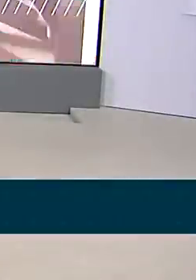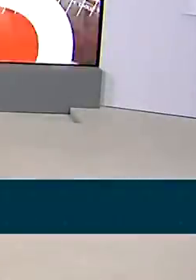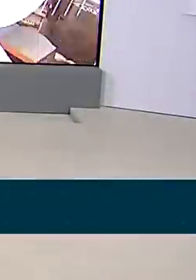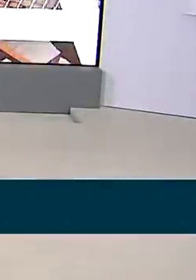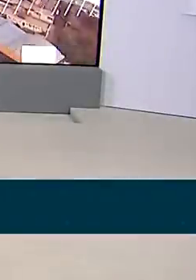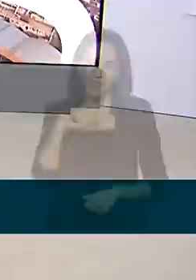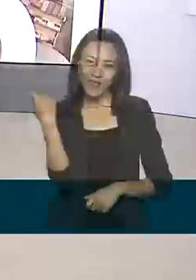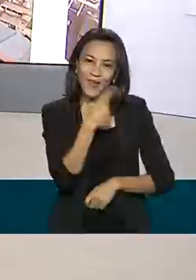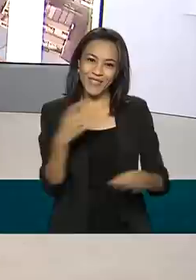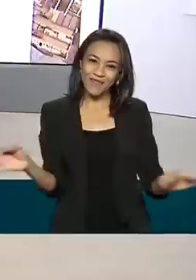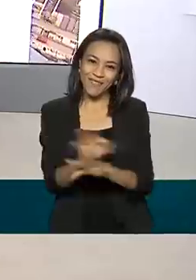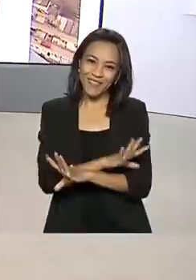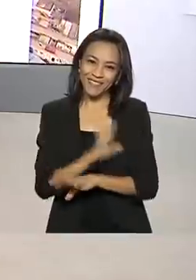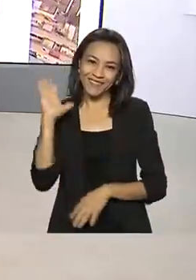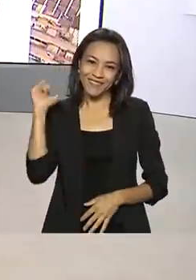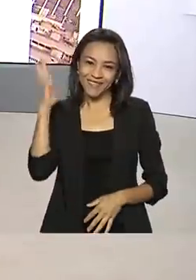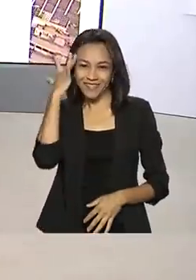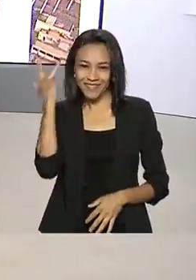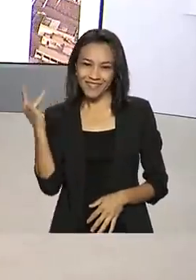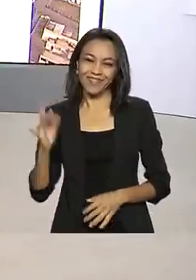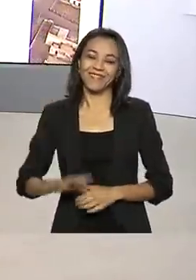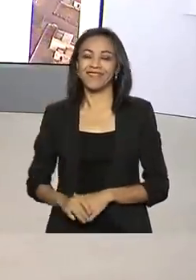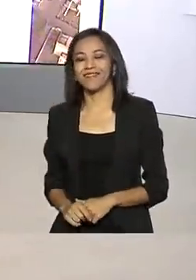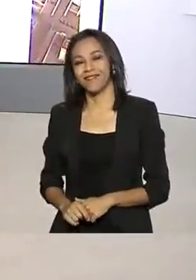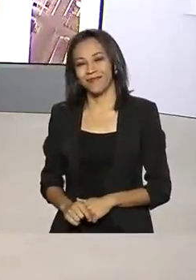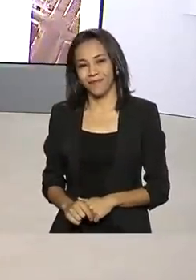A gente fica por aqui. Até amanhã. Tchau, tchau.